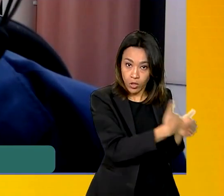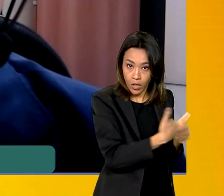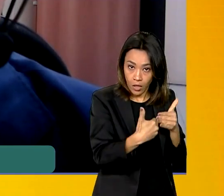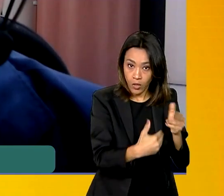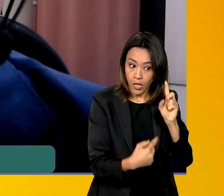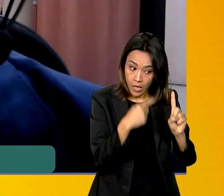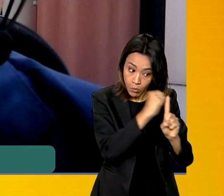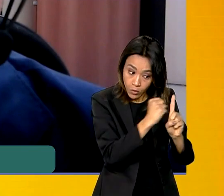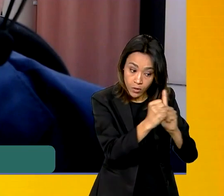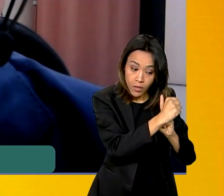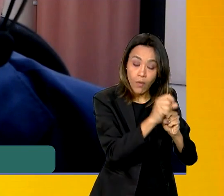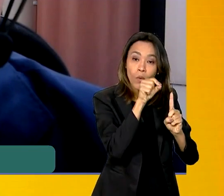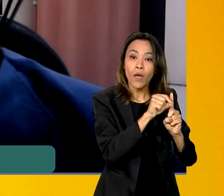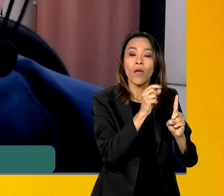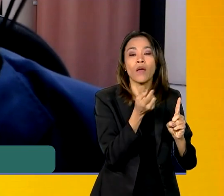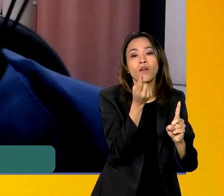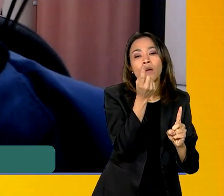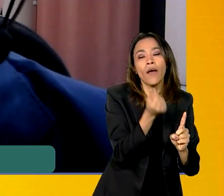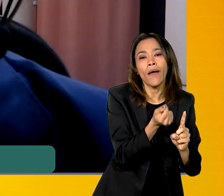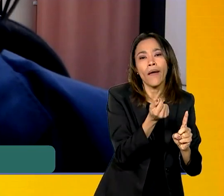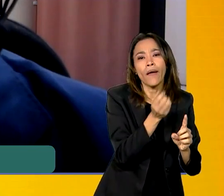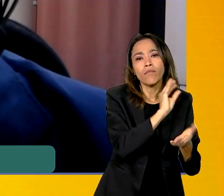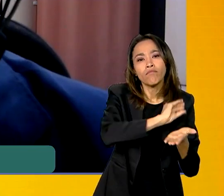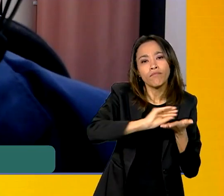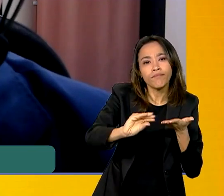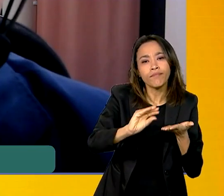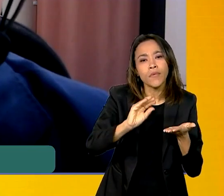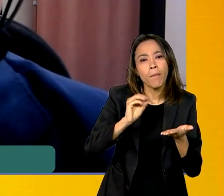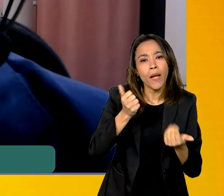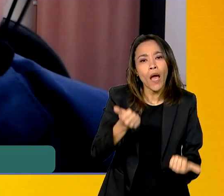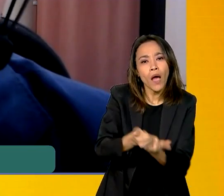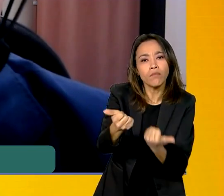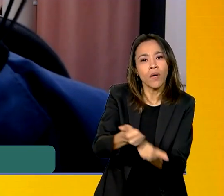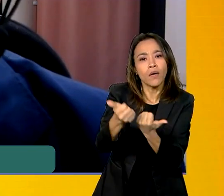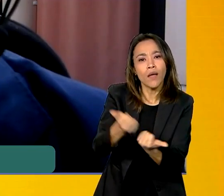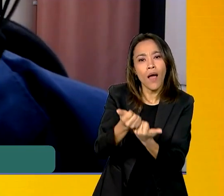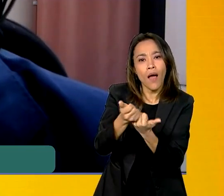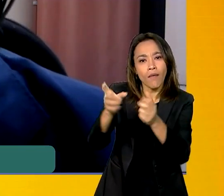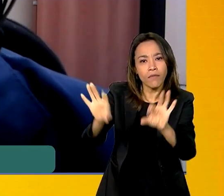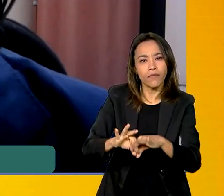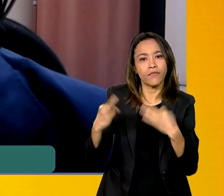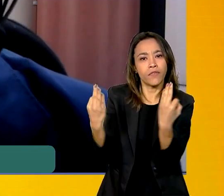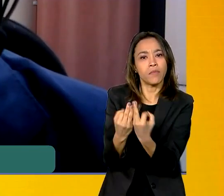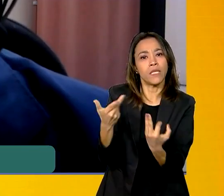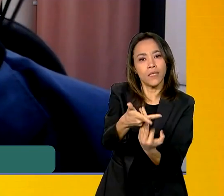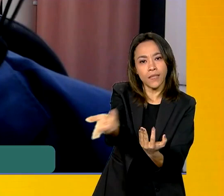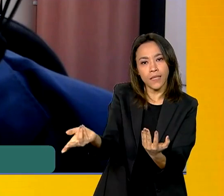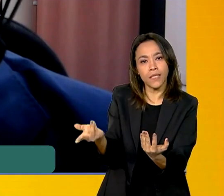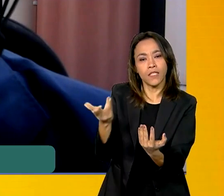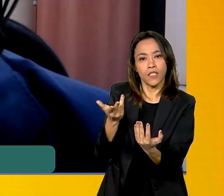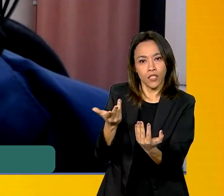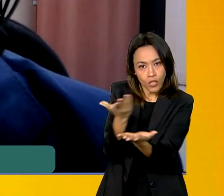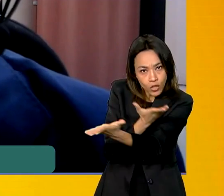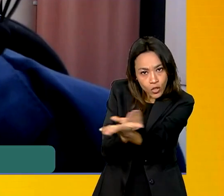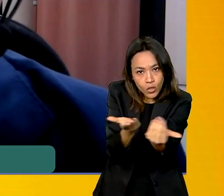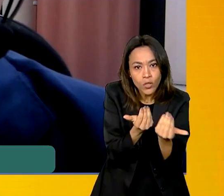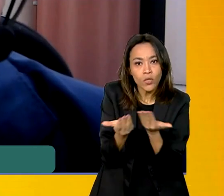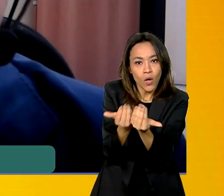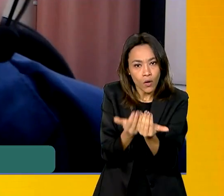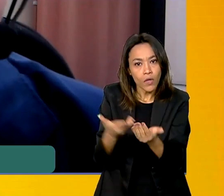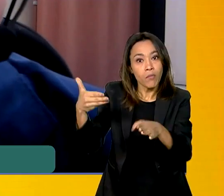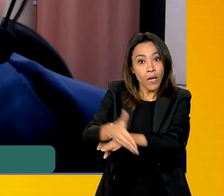crédito de apoio e fomento para essas famílias desses jovens que forem atendidos, que serão atendidos